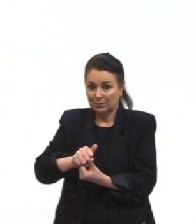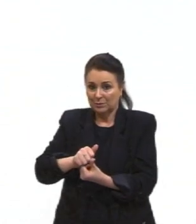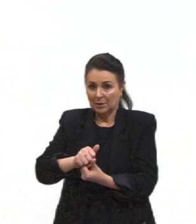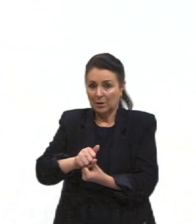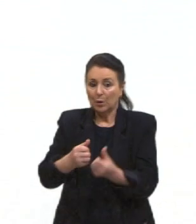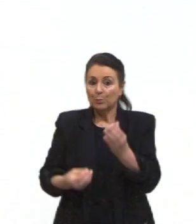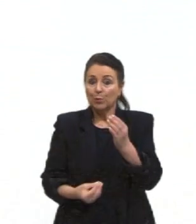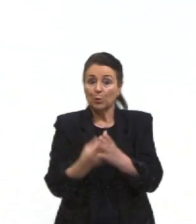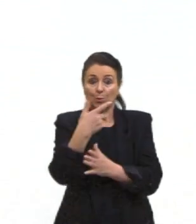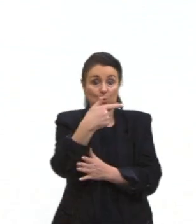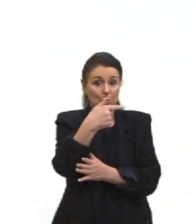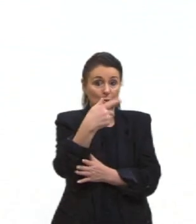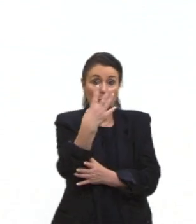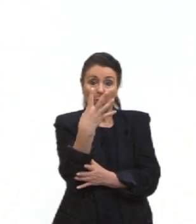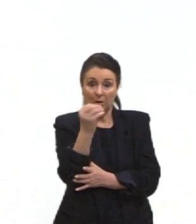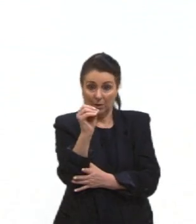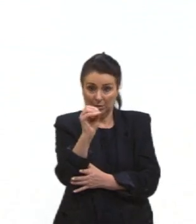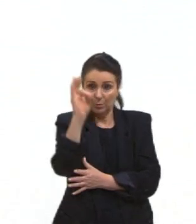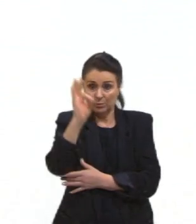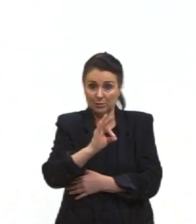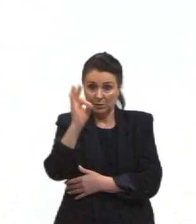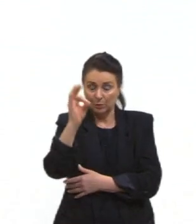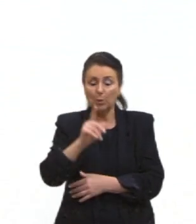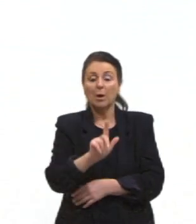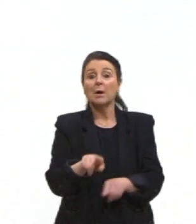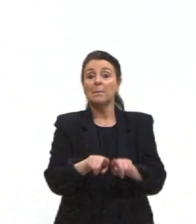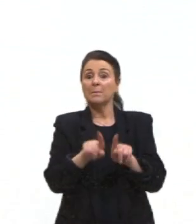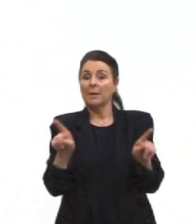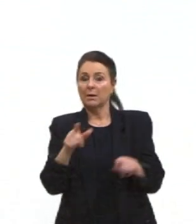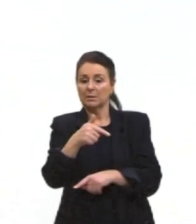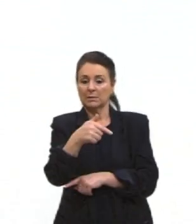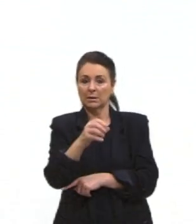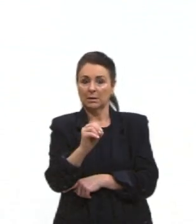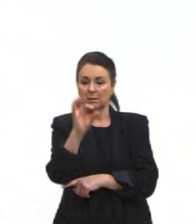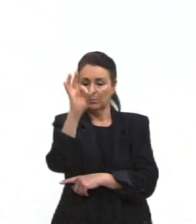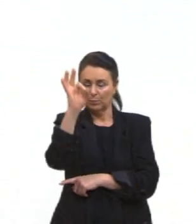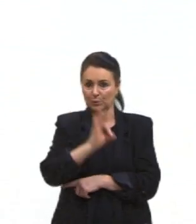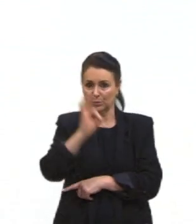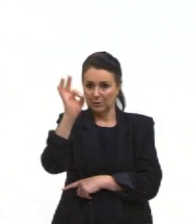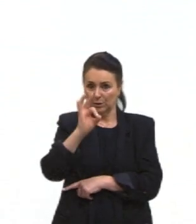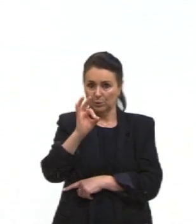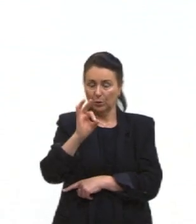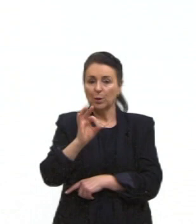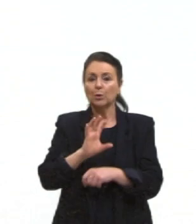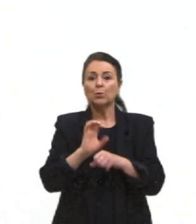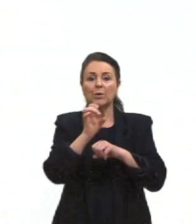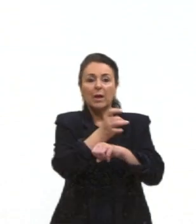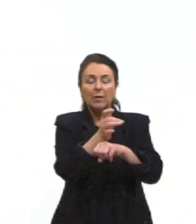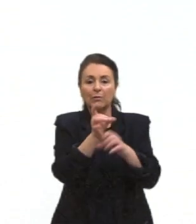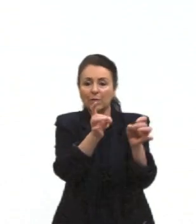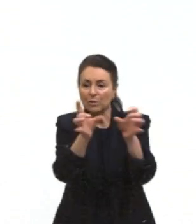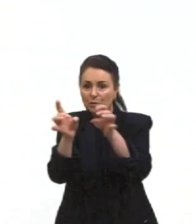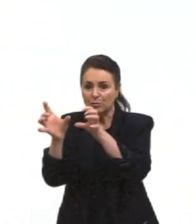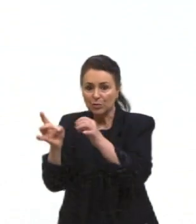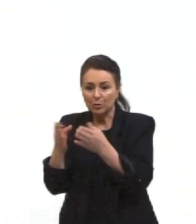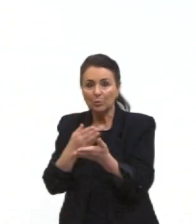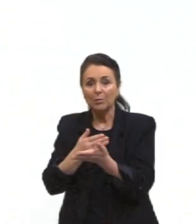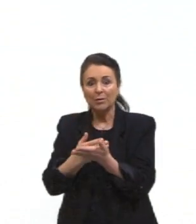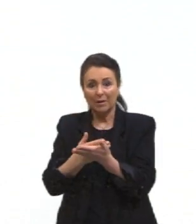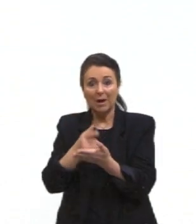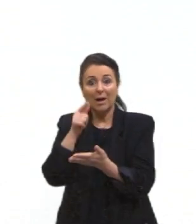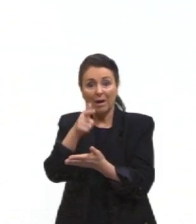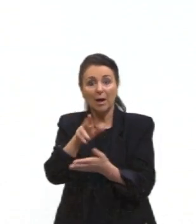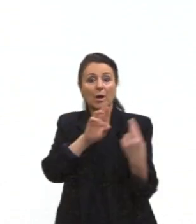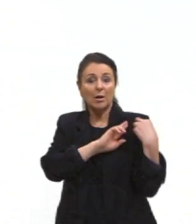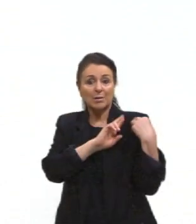40%, e 70% desse recurso que é exportado passa por ela. Então, é muita coisa, ela detém aí